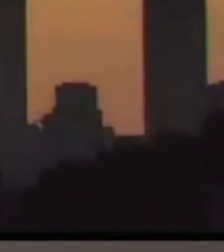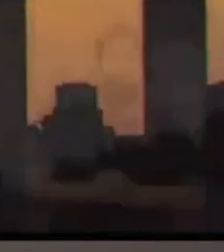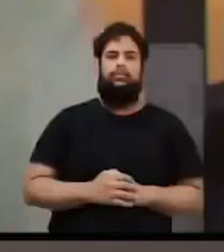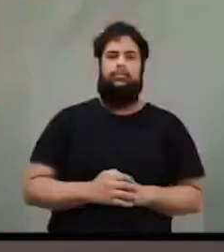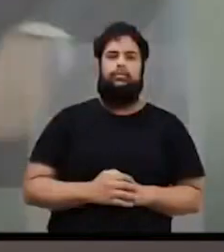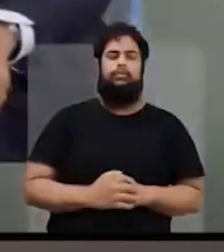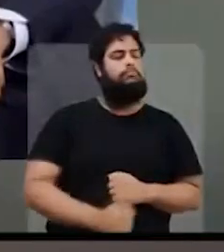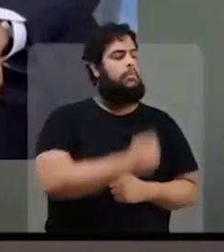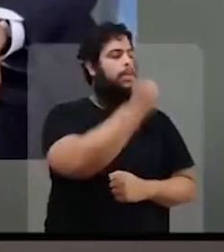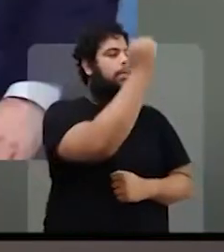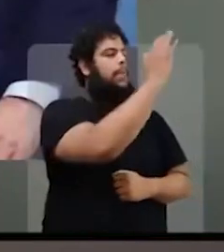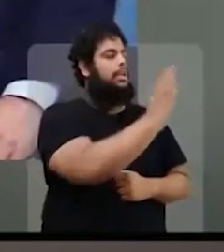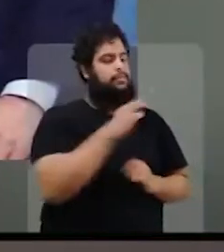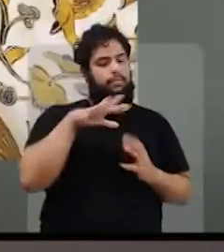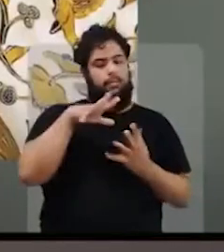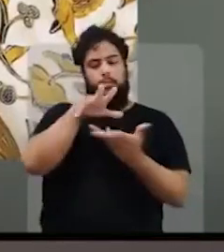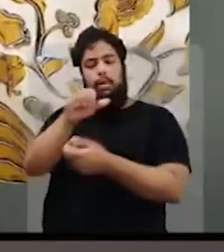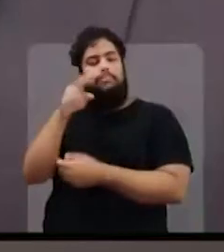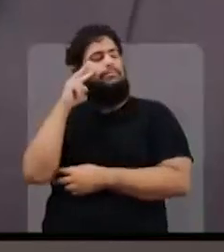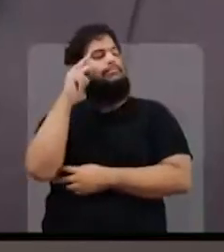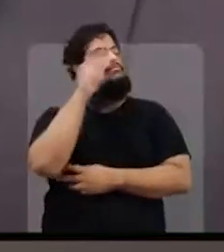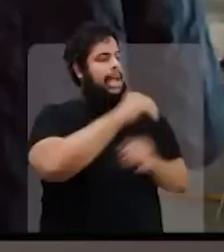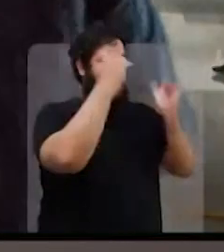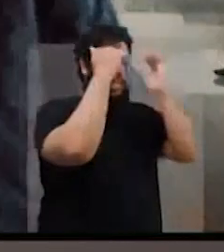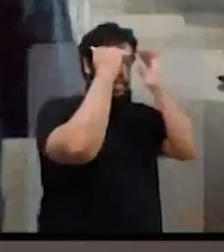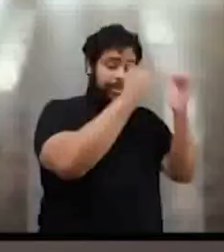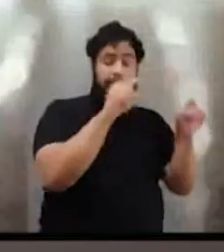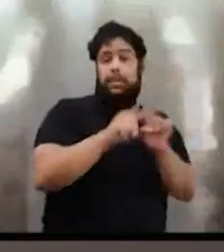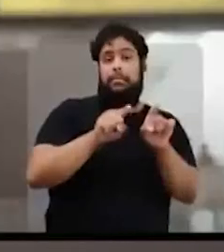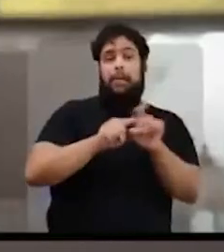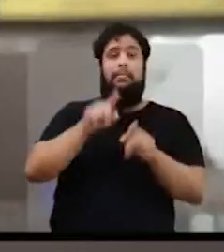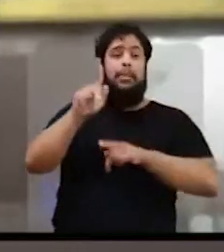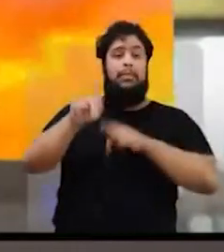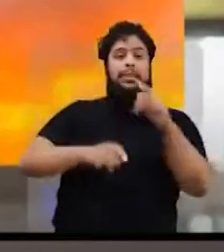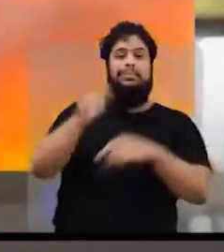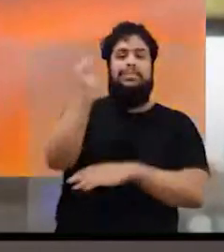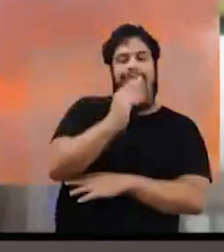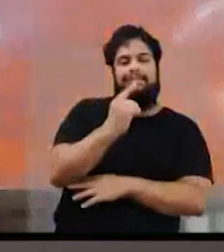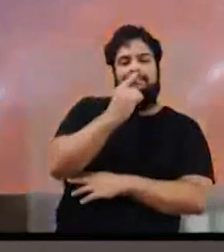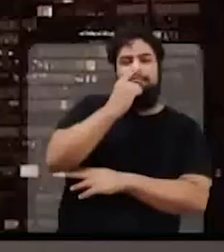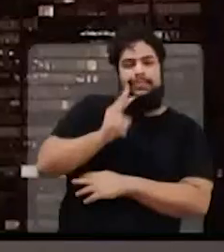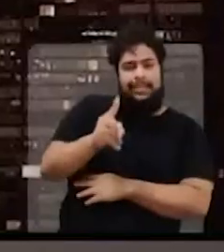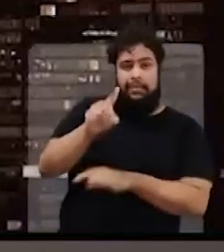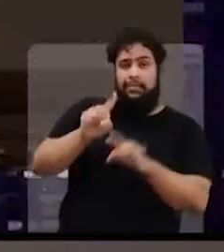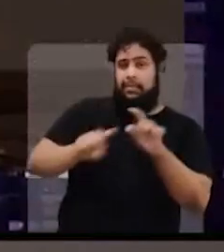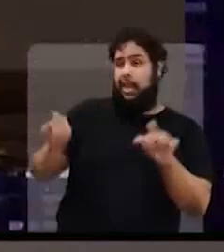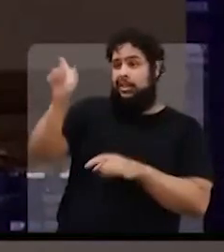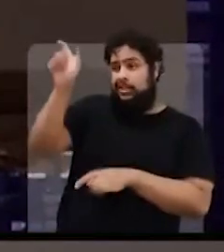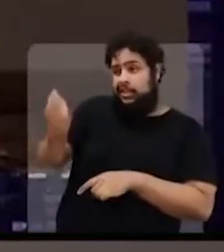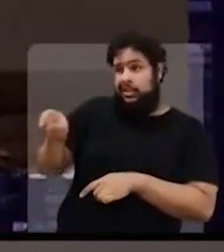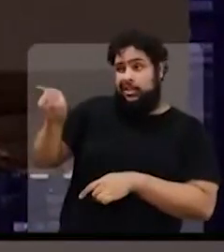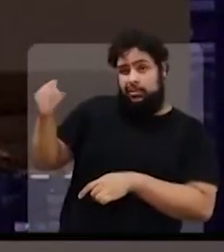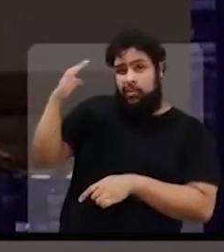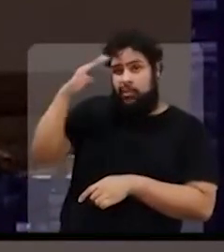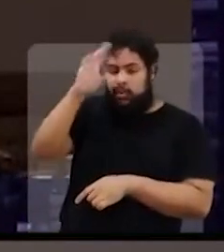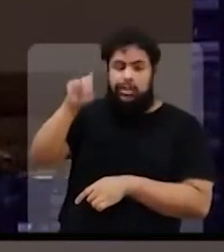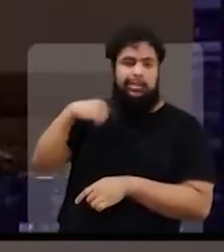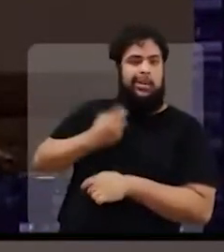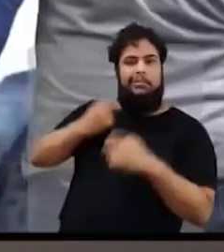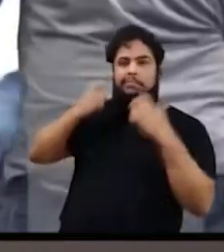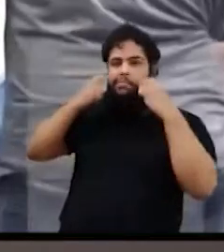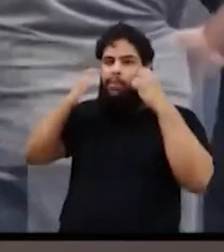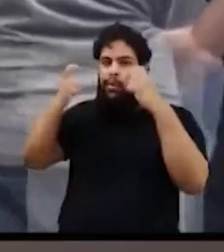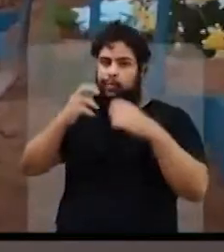O Brasil sempre foi respeitado no mundo e os brasileiros queridos por todos. Mas Bolsonaro vem fazendo a gente passar